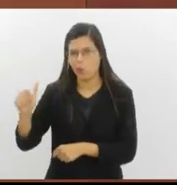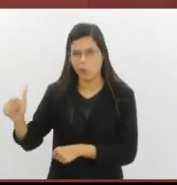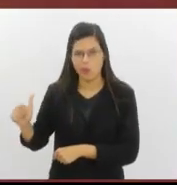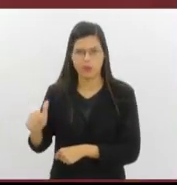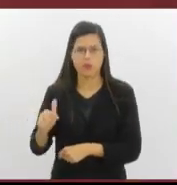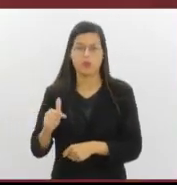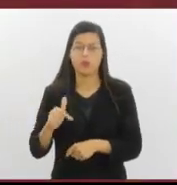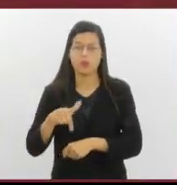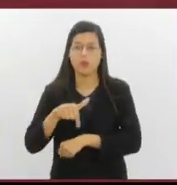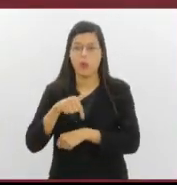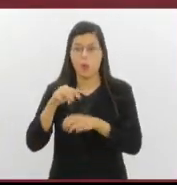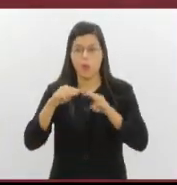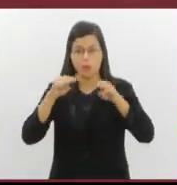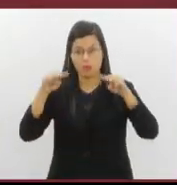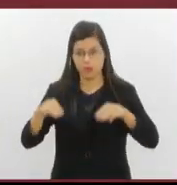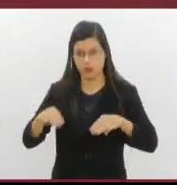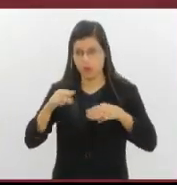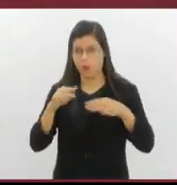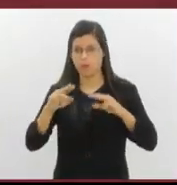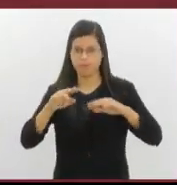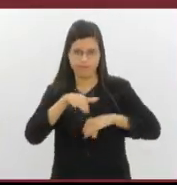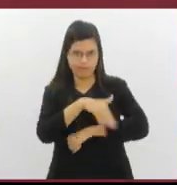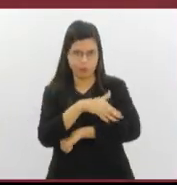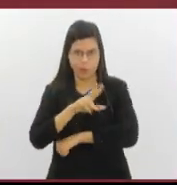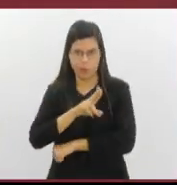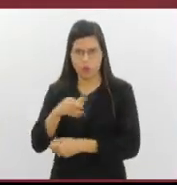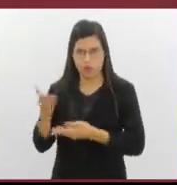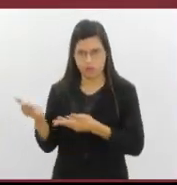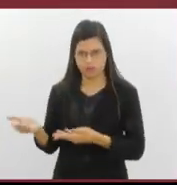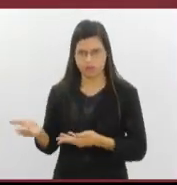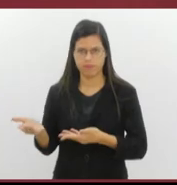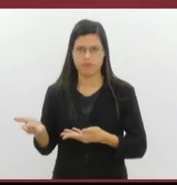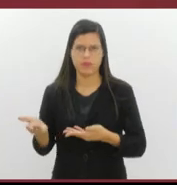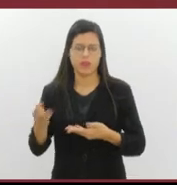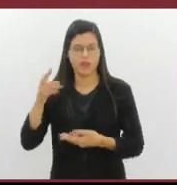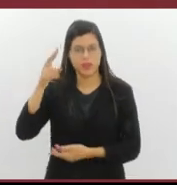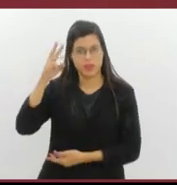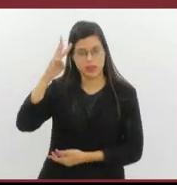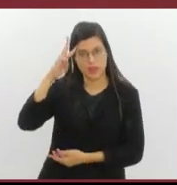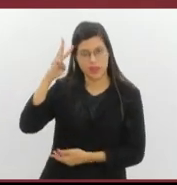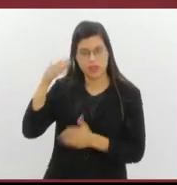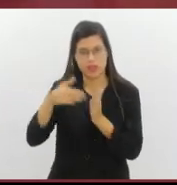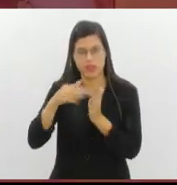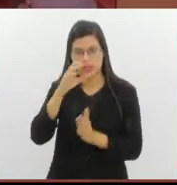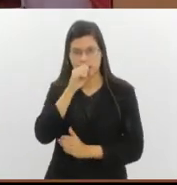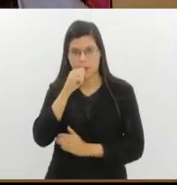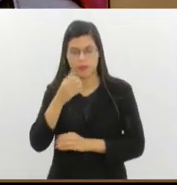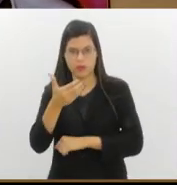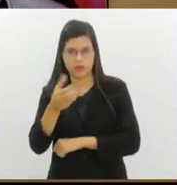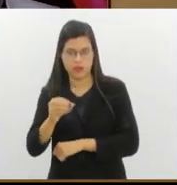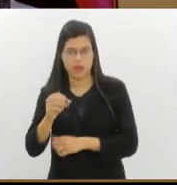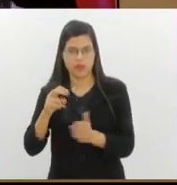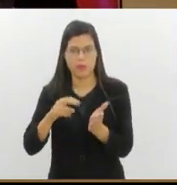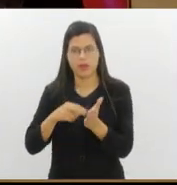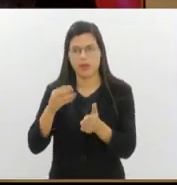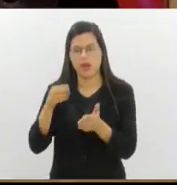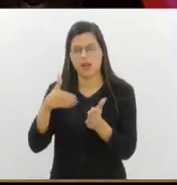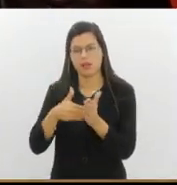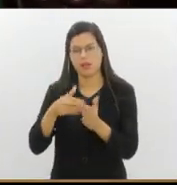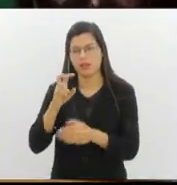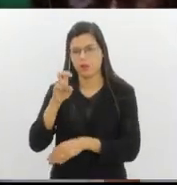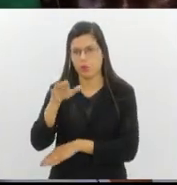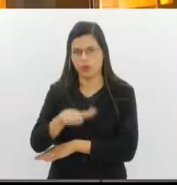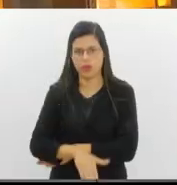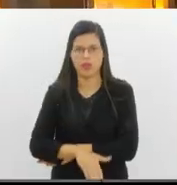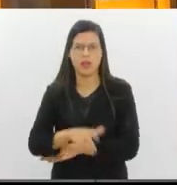Visconde de Niterói, 1296, na Mangueira, e está aberto de terça a sábado, das 10 da manhã às 5 da tarde. Ingressos a